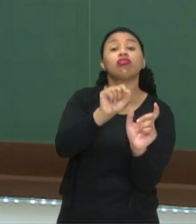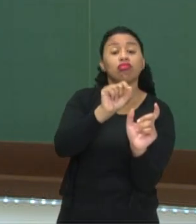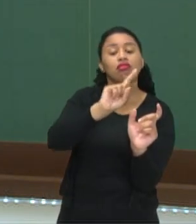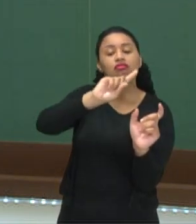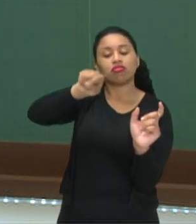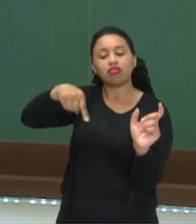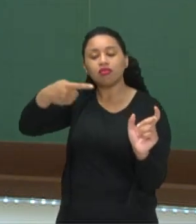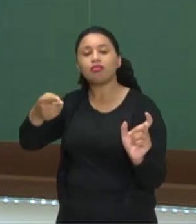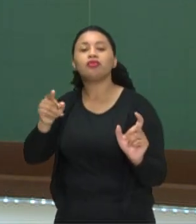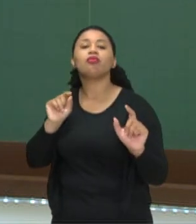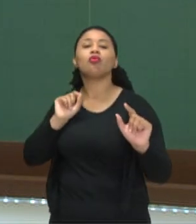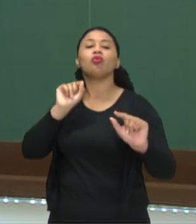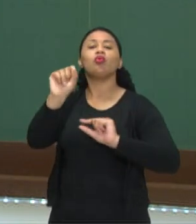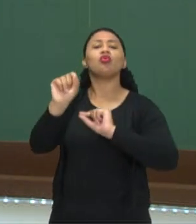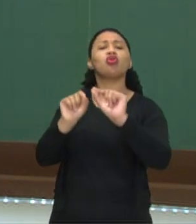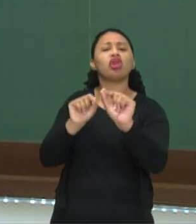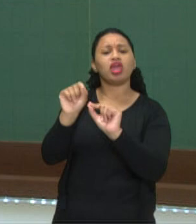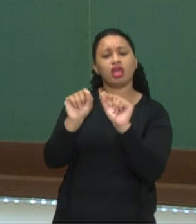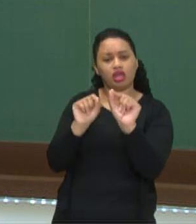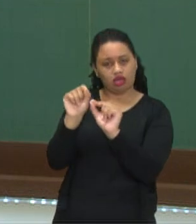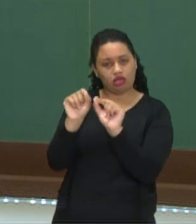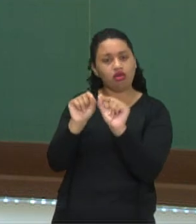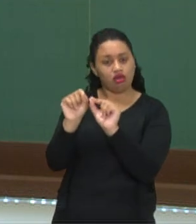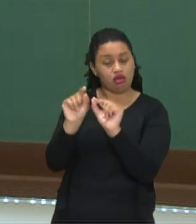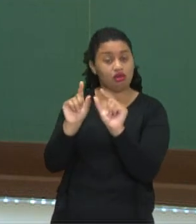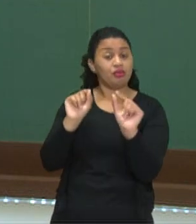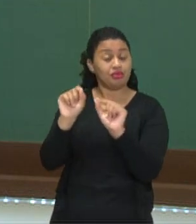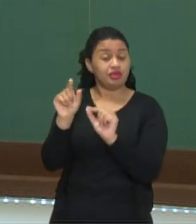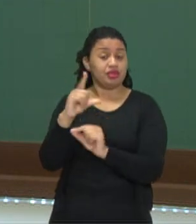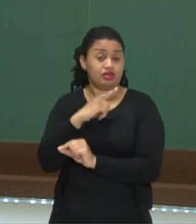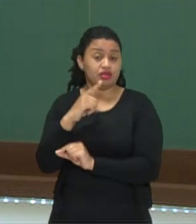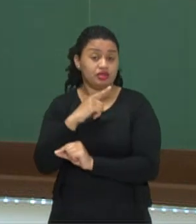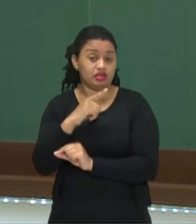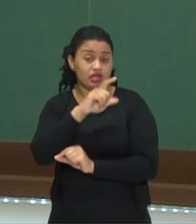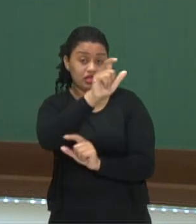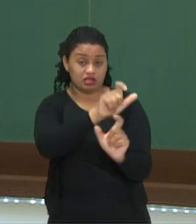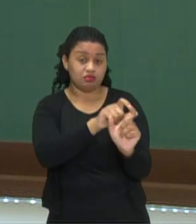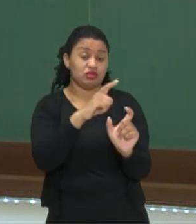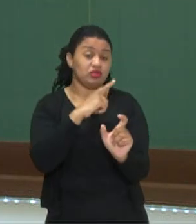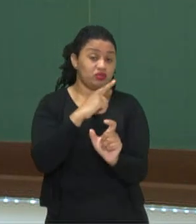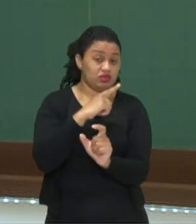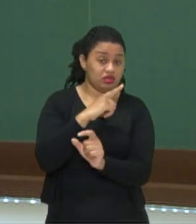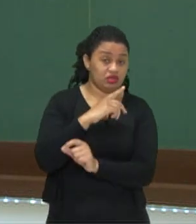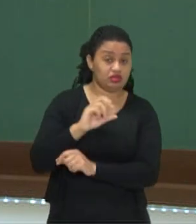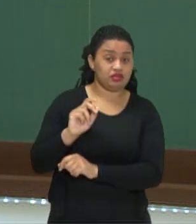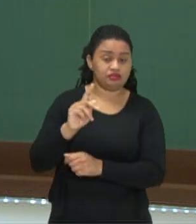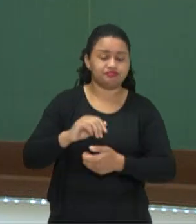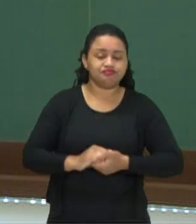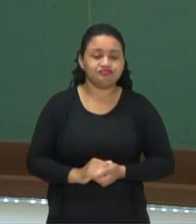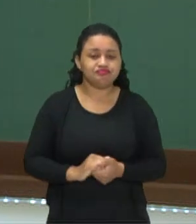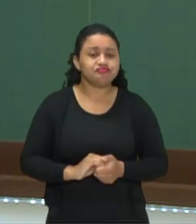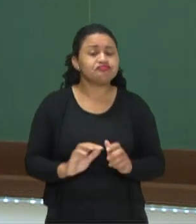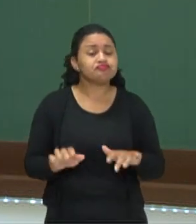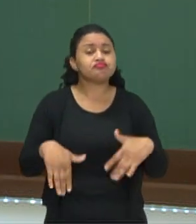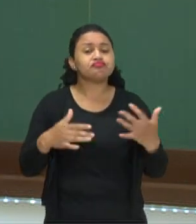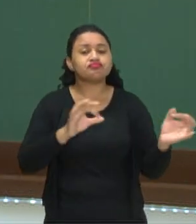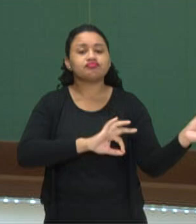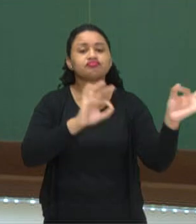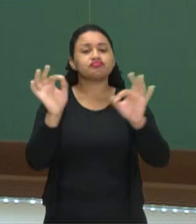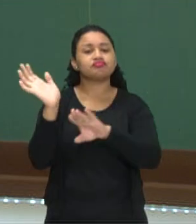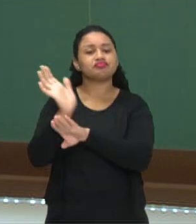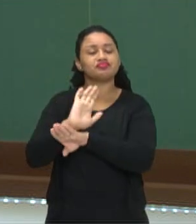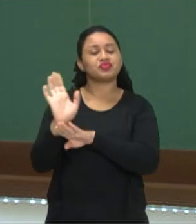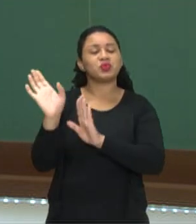e após o apóstolo Fiesse é o que essa pessoa possui. Bom, pessoal, nesse